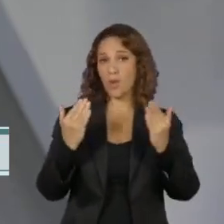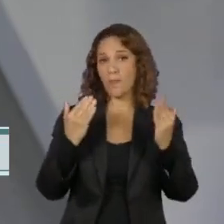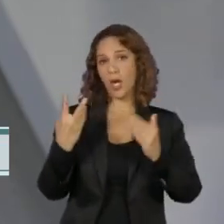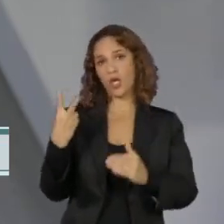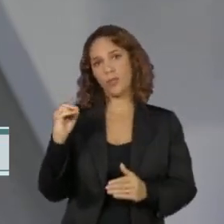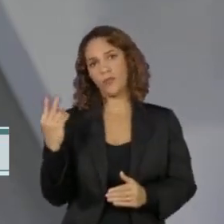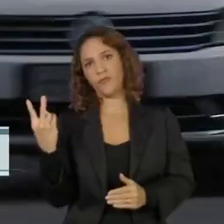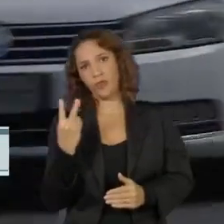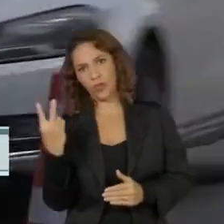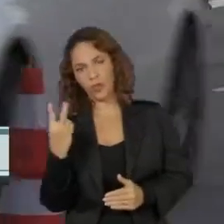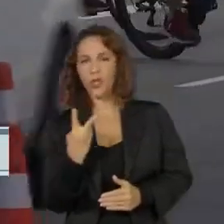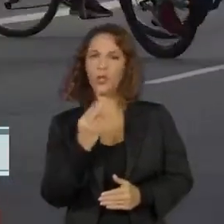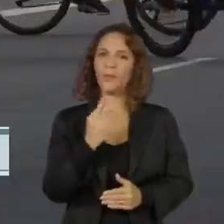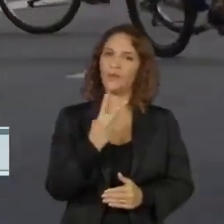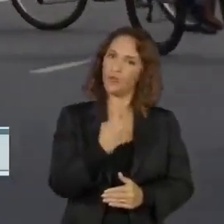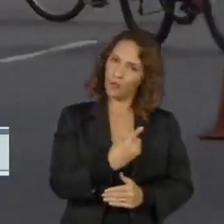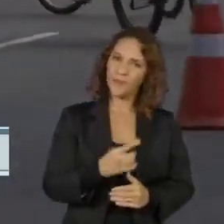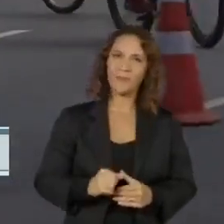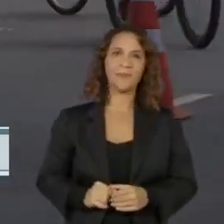2021.